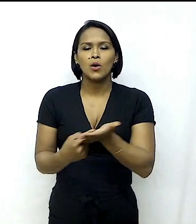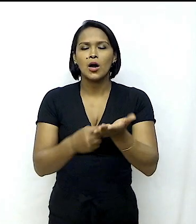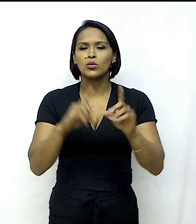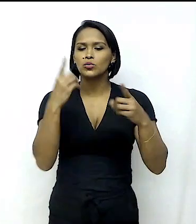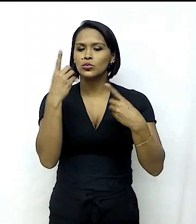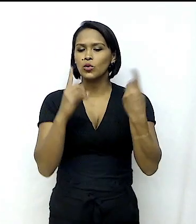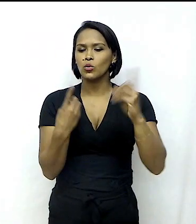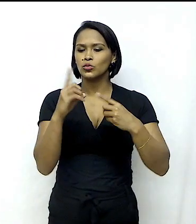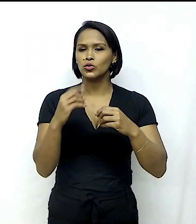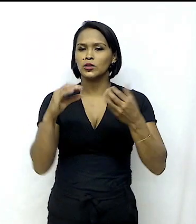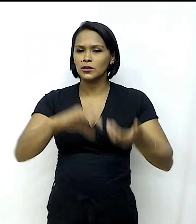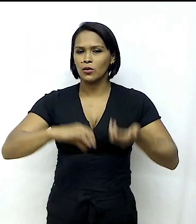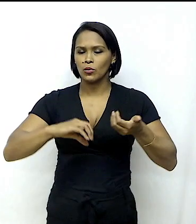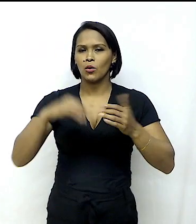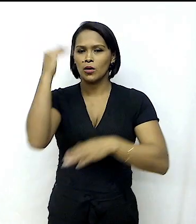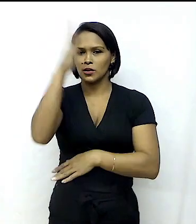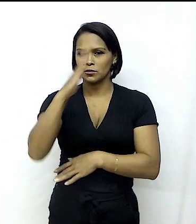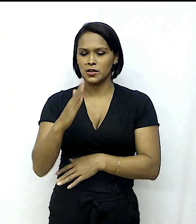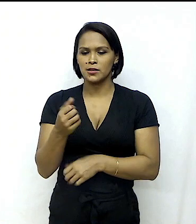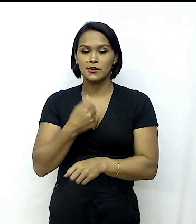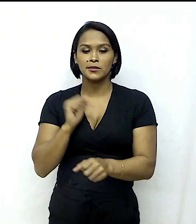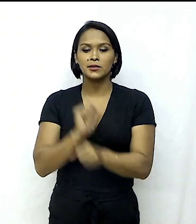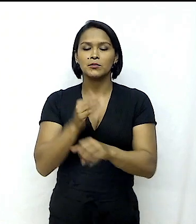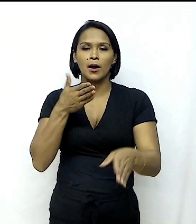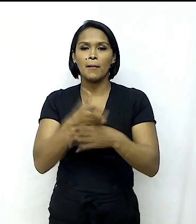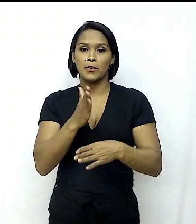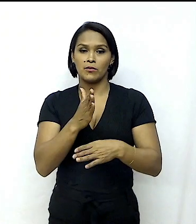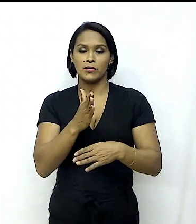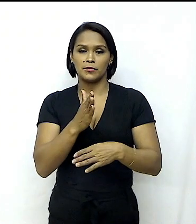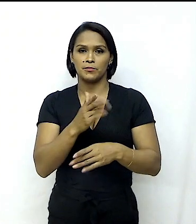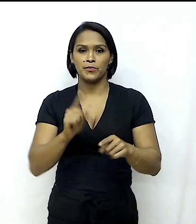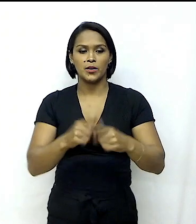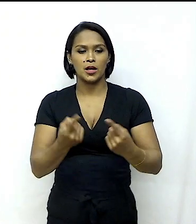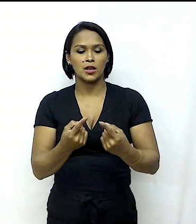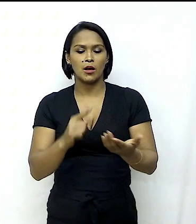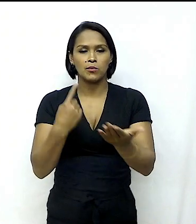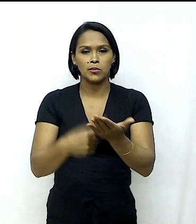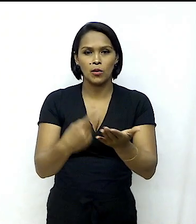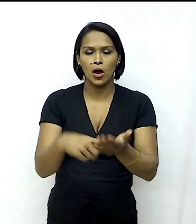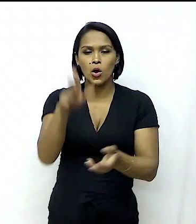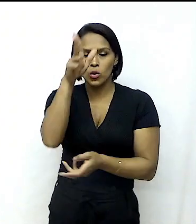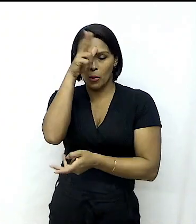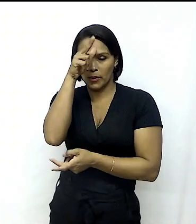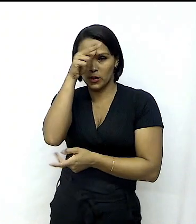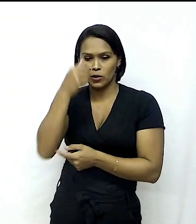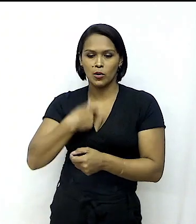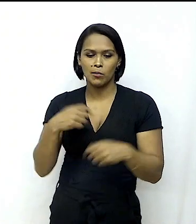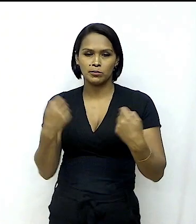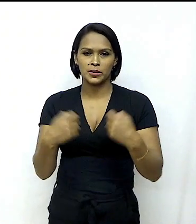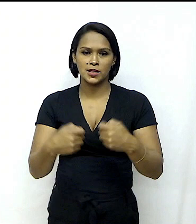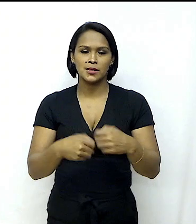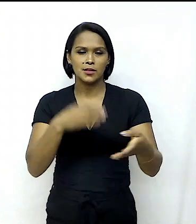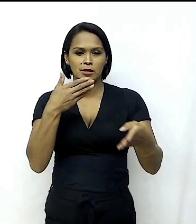está no Congresso Brasileiro e espera aprovação, enquanto que o acordo com o Peru depende